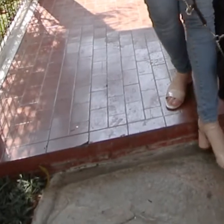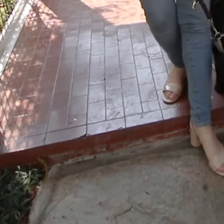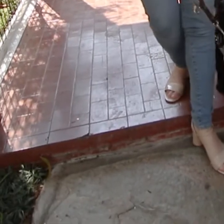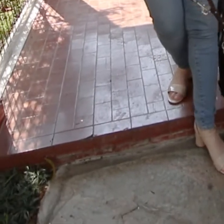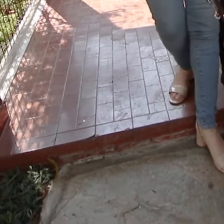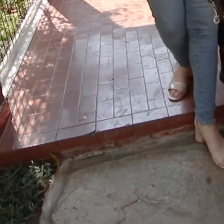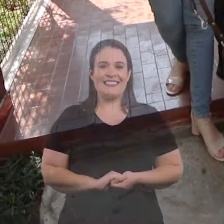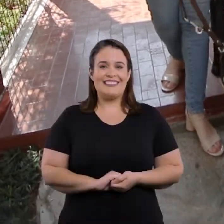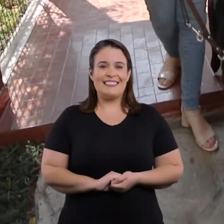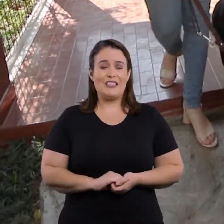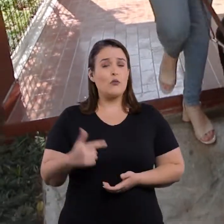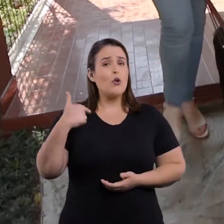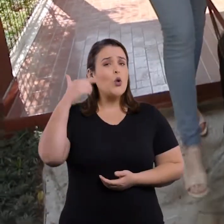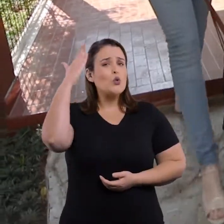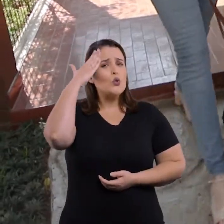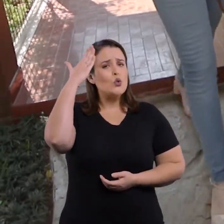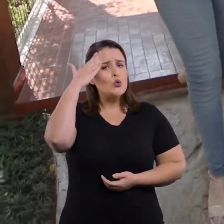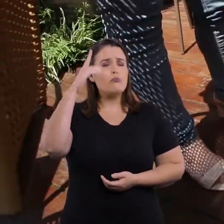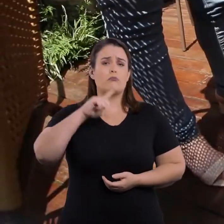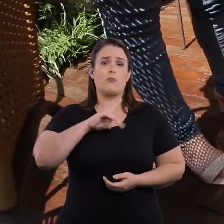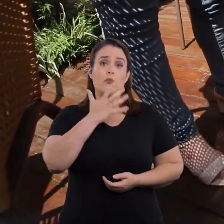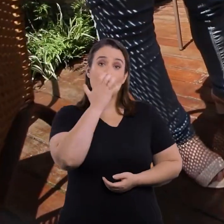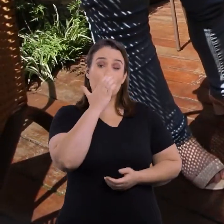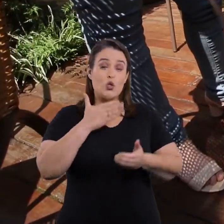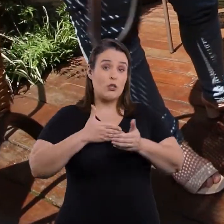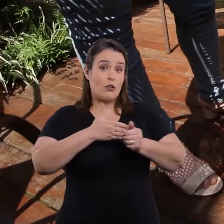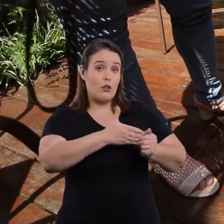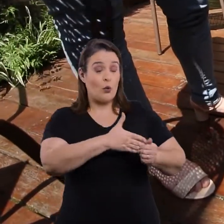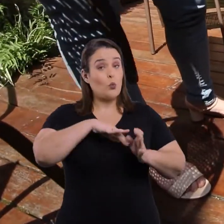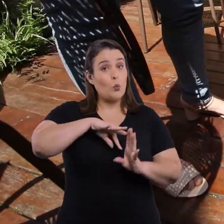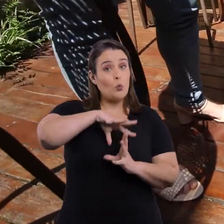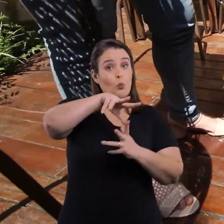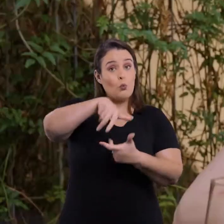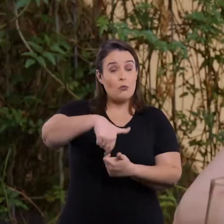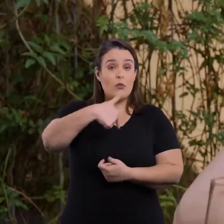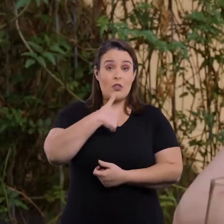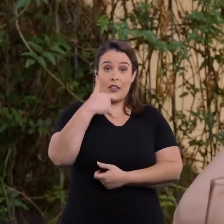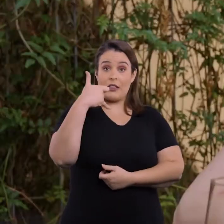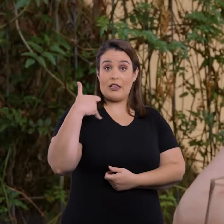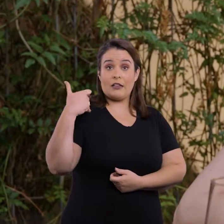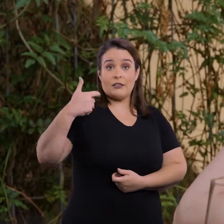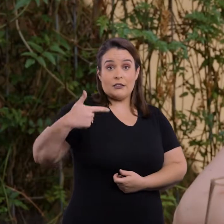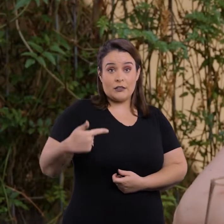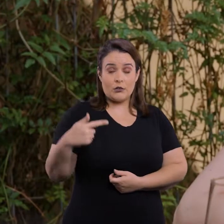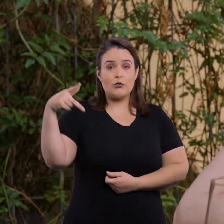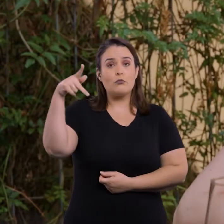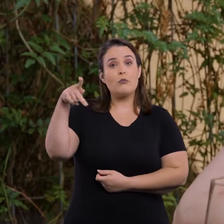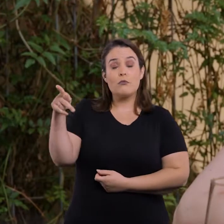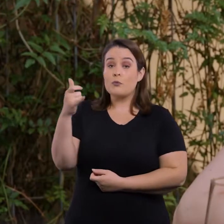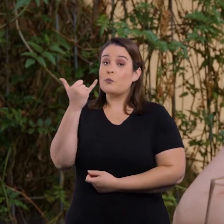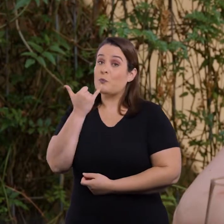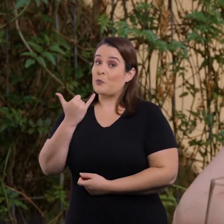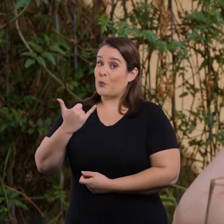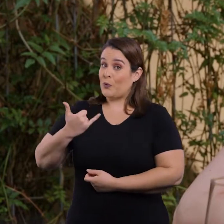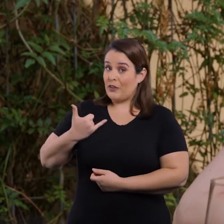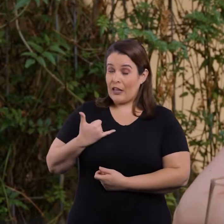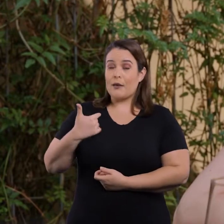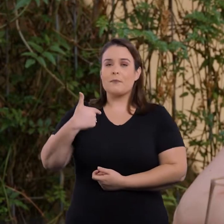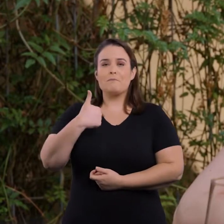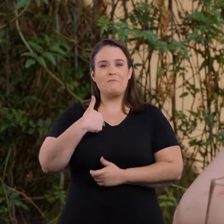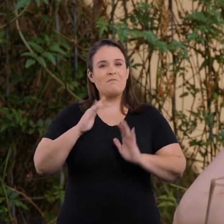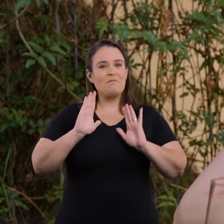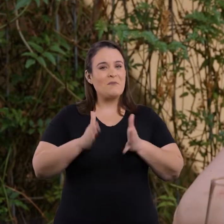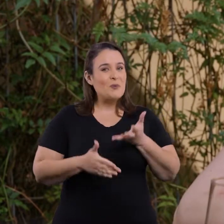Thaís a descer um desnível. Fiquei sabendo que existiam cães-guia no mundo. Quando eu tinha sete anos de idade, uma professora me